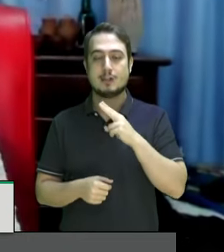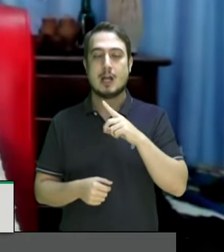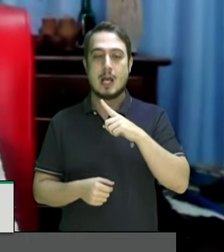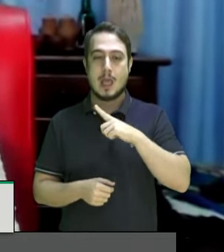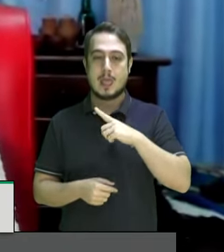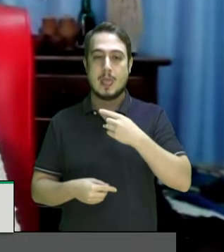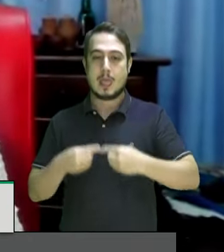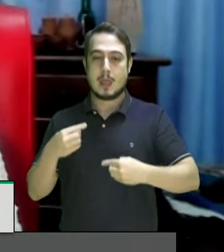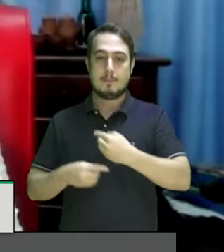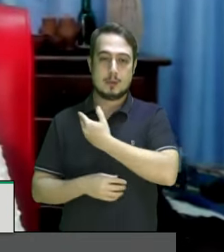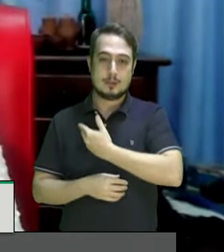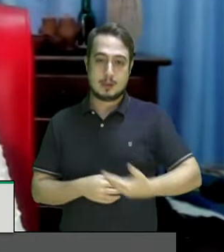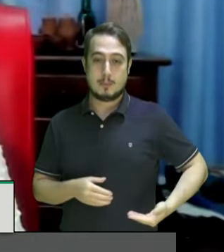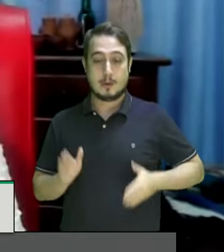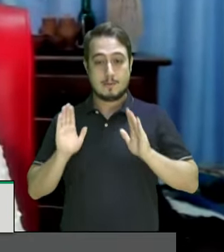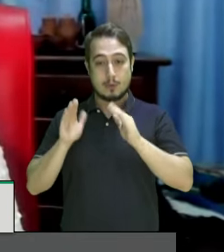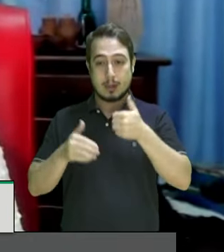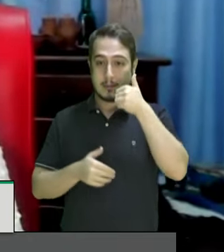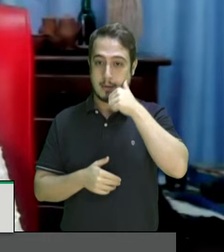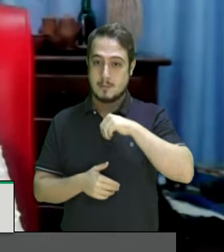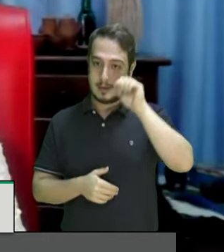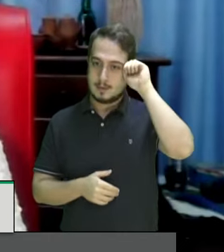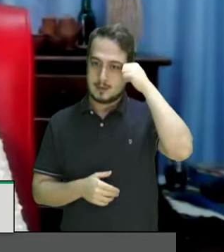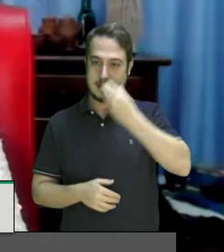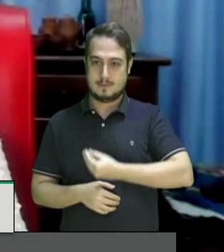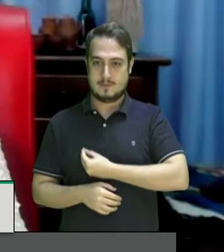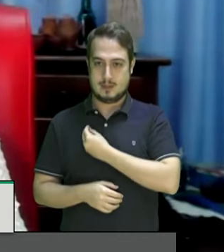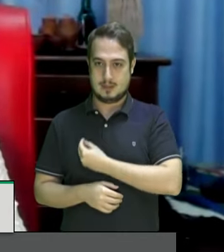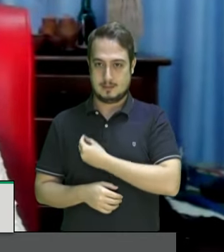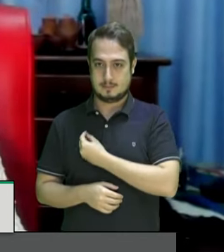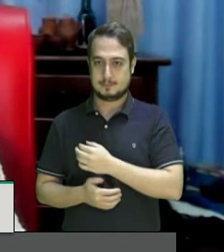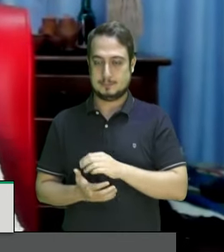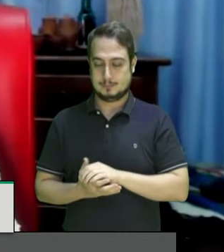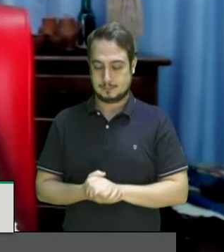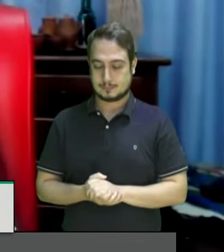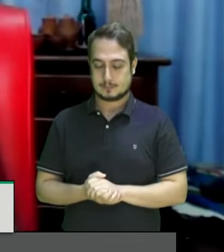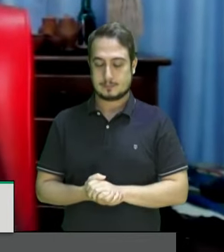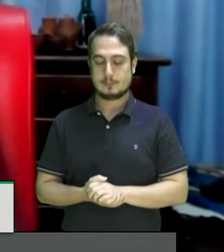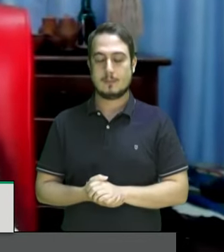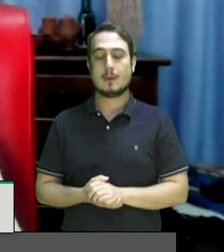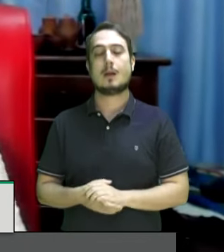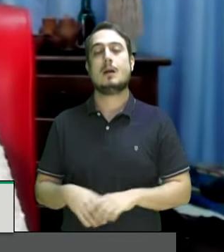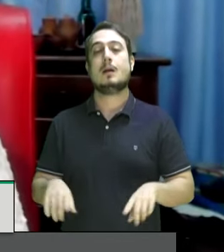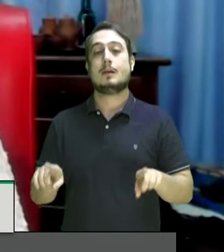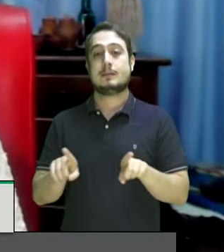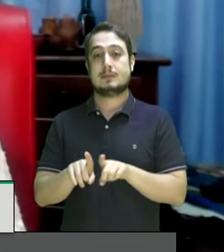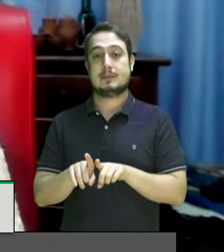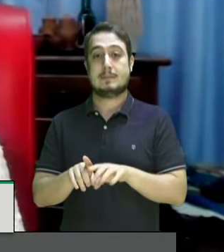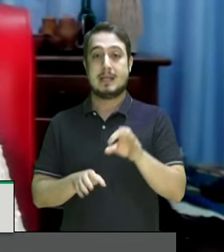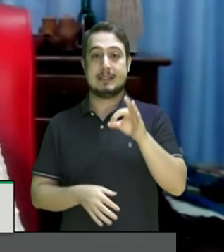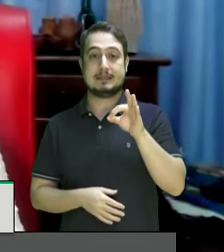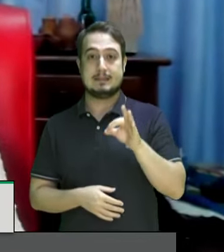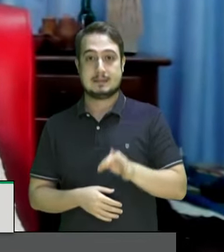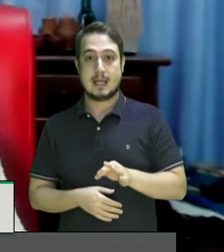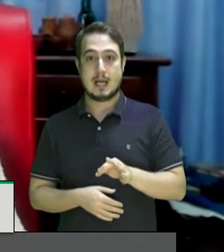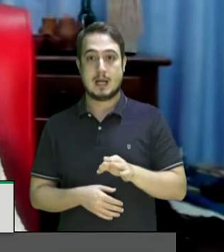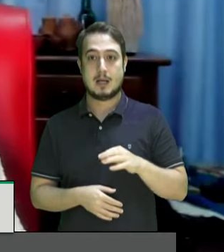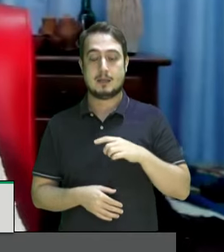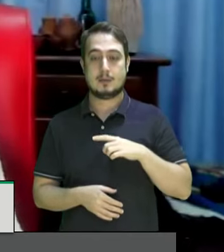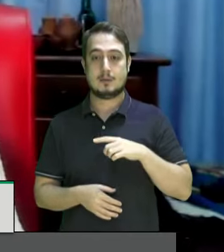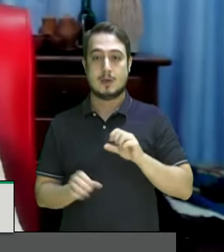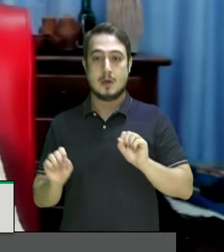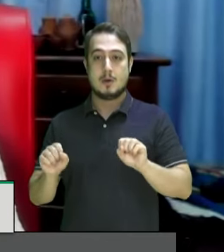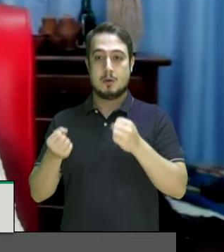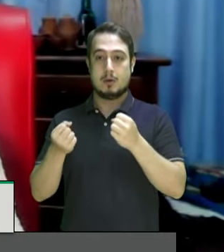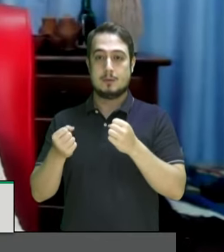essa situação da proteção à vida a decisão certa e correta em defesa do Estado